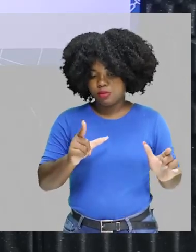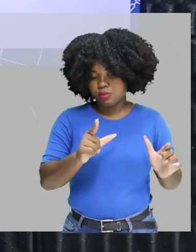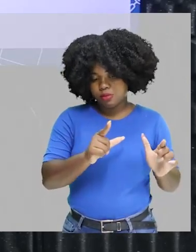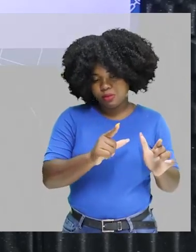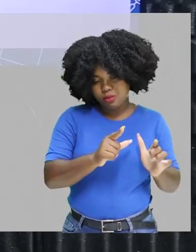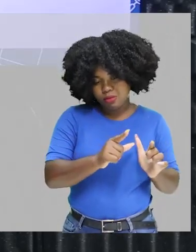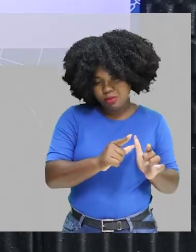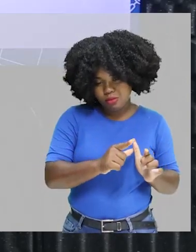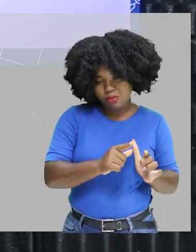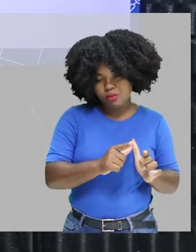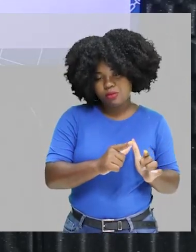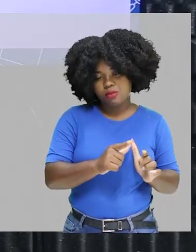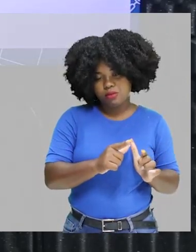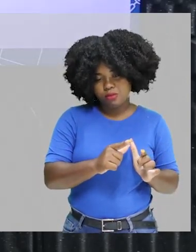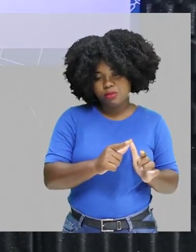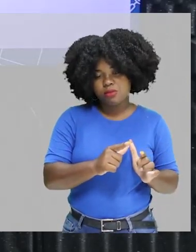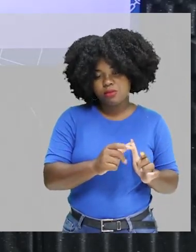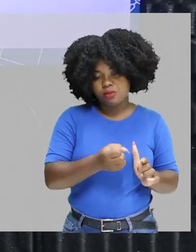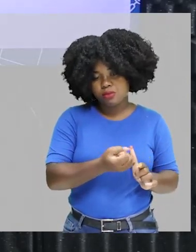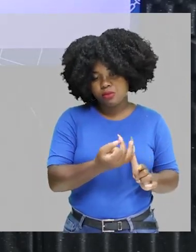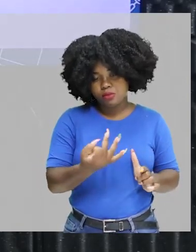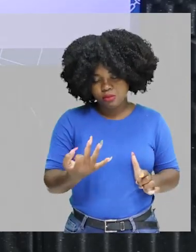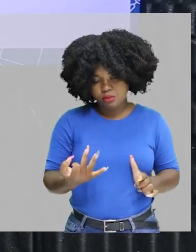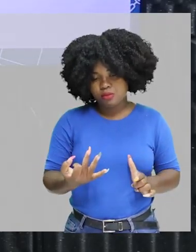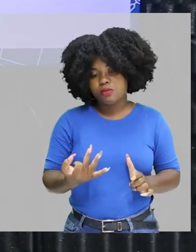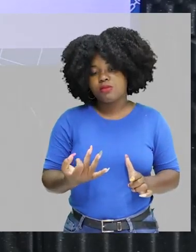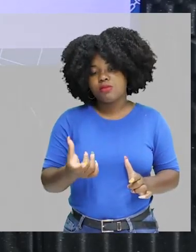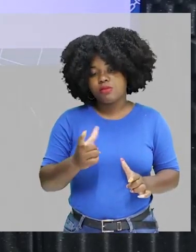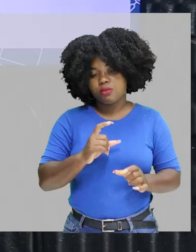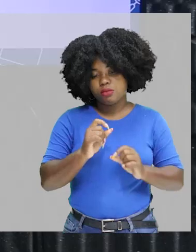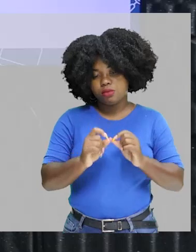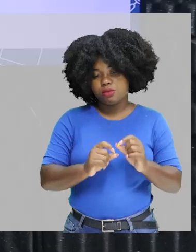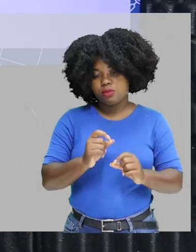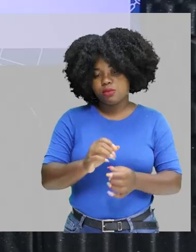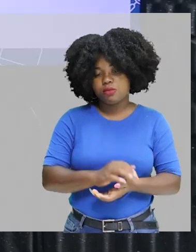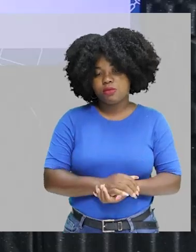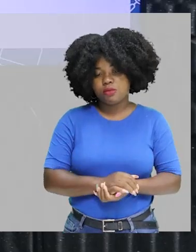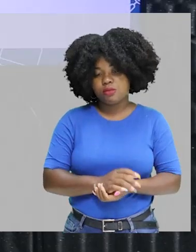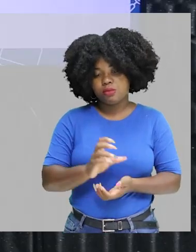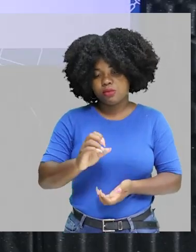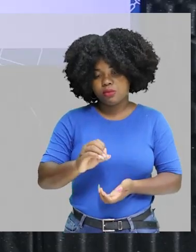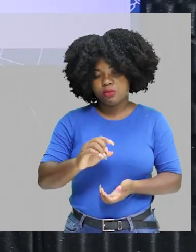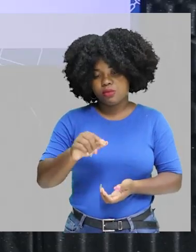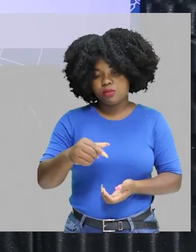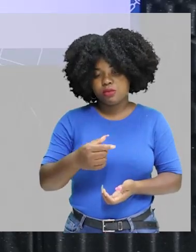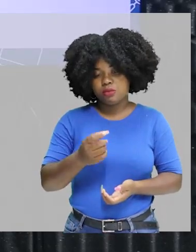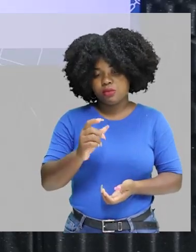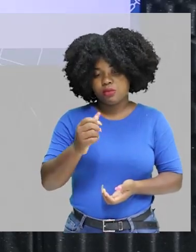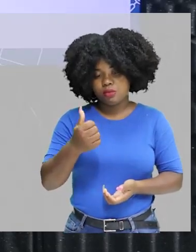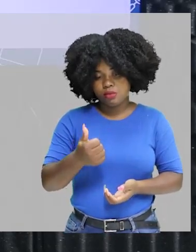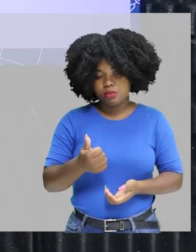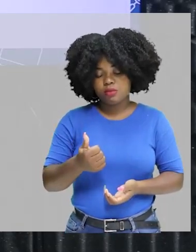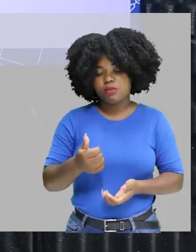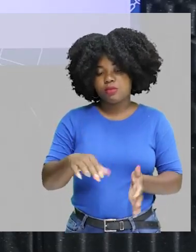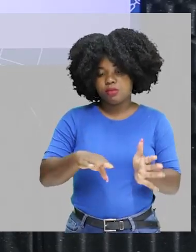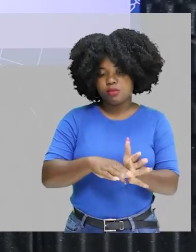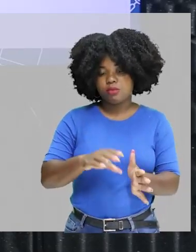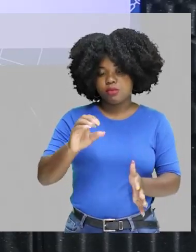metade dessa quantidade, ou seja, eu vou ter, eu parti de 0,1 e vou chegar em 0